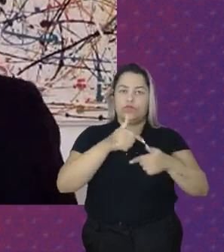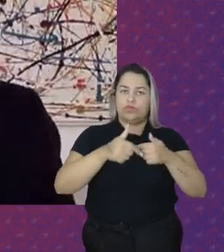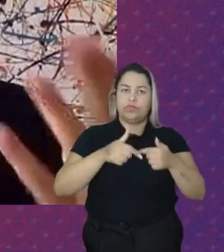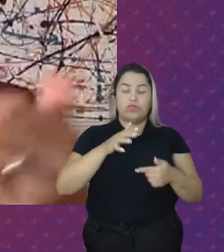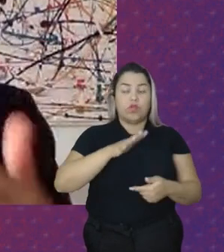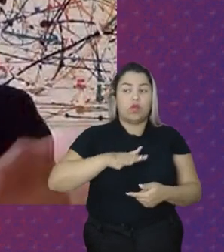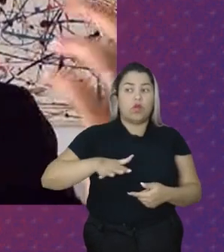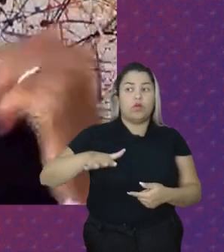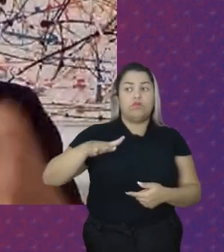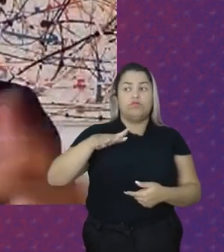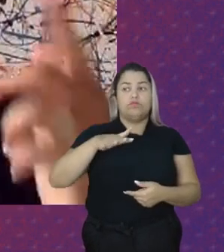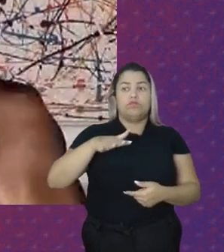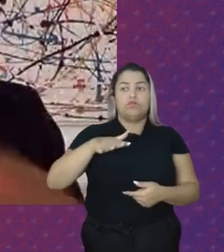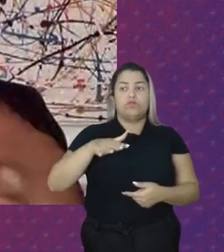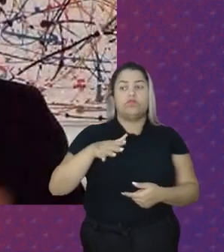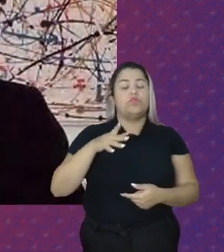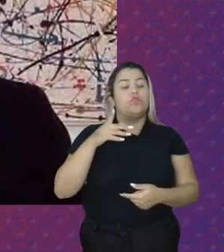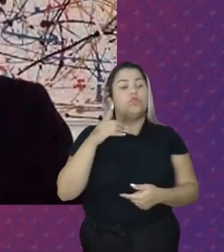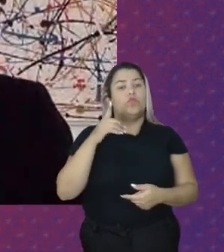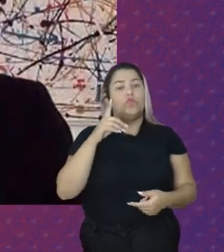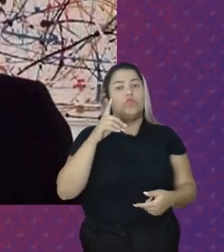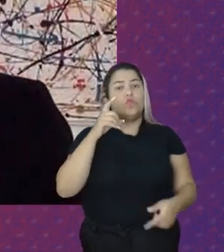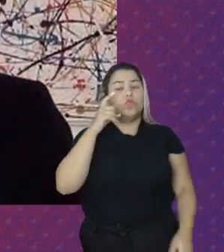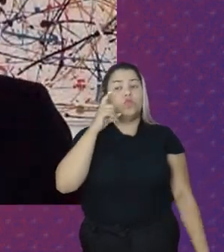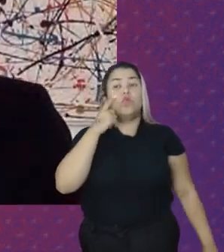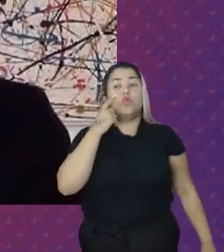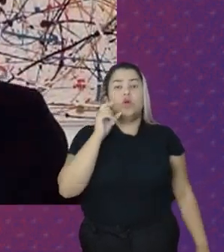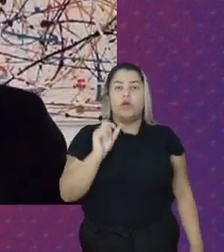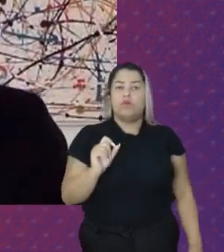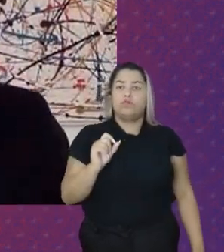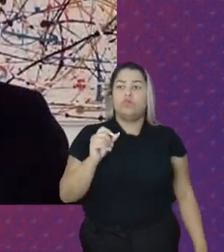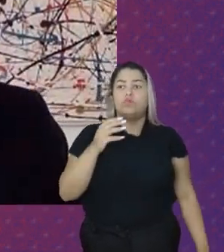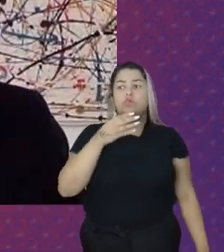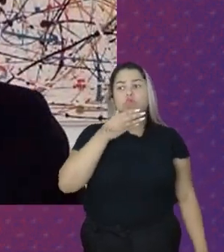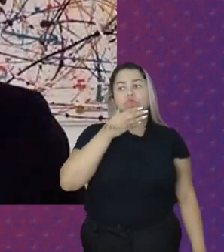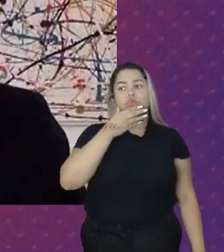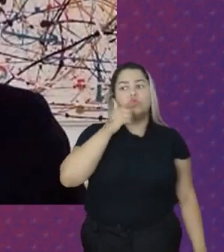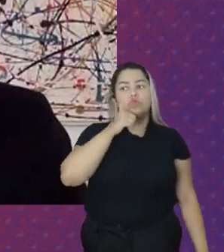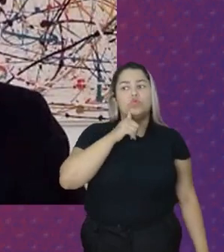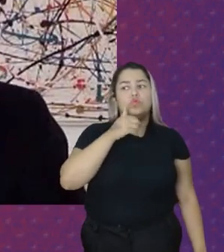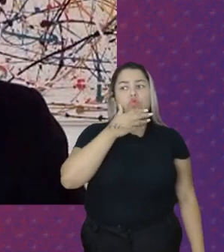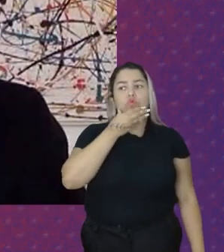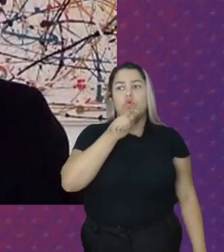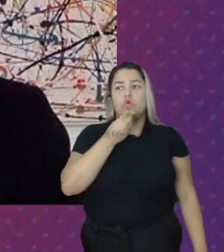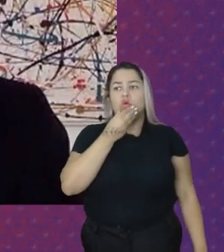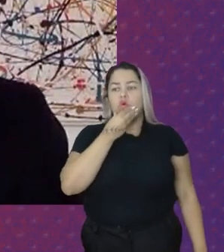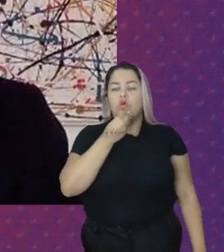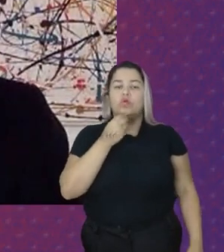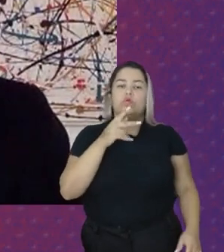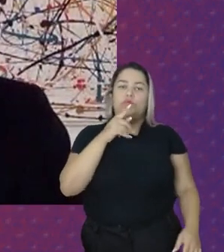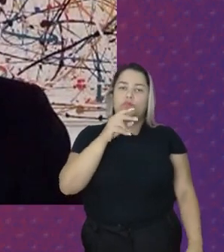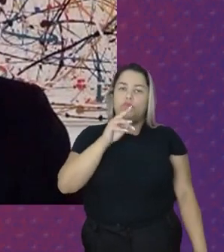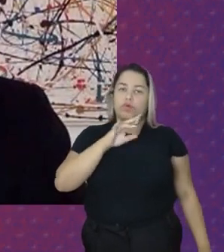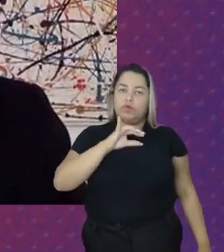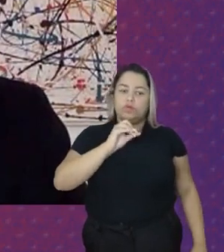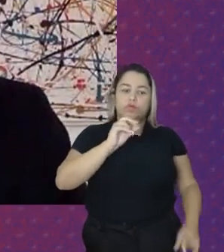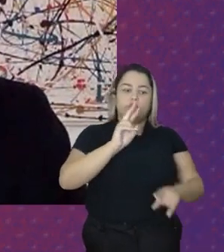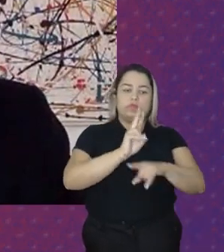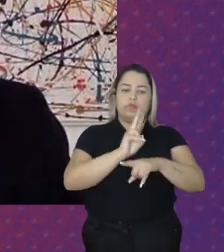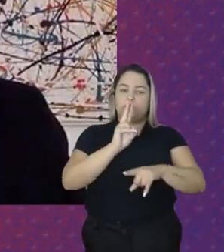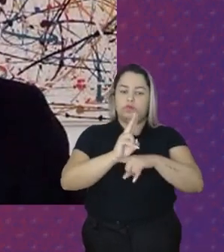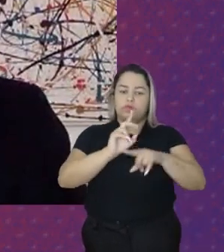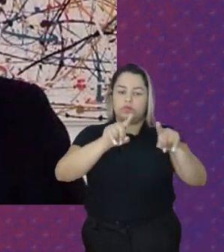geral Qual é O sexo Dos trabalhadores Domésticos Que ocupam Essas funções De porteiros Zeladores